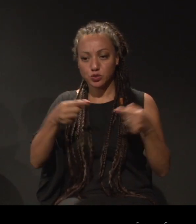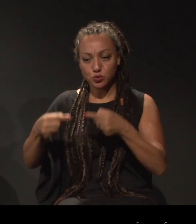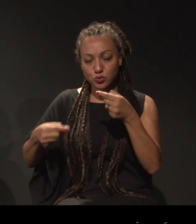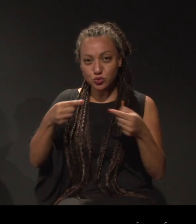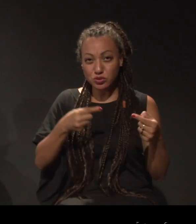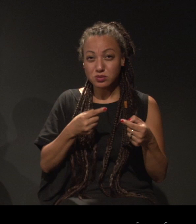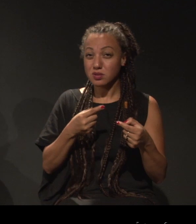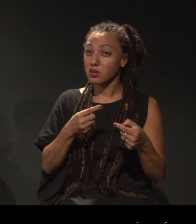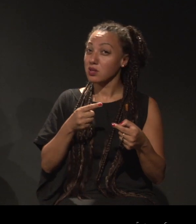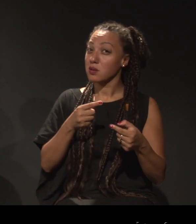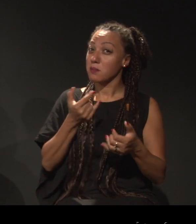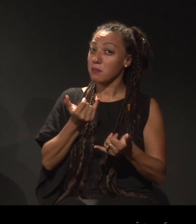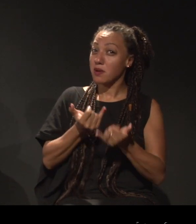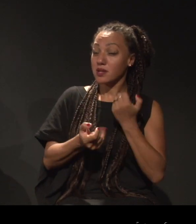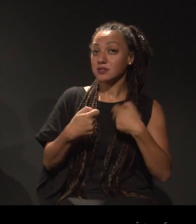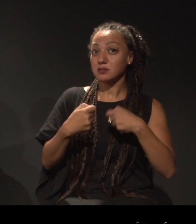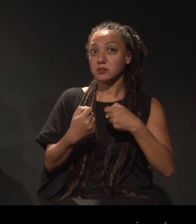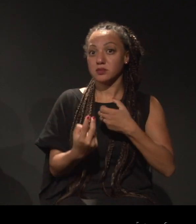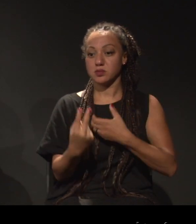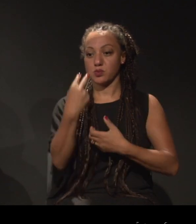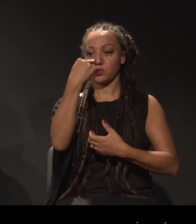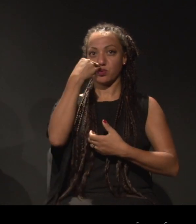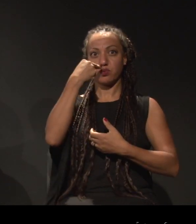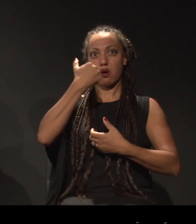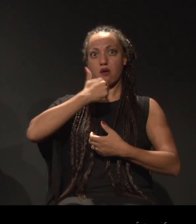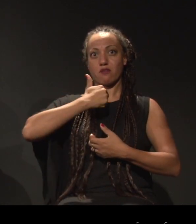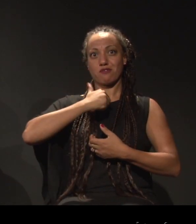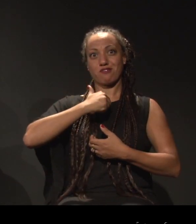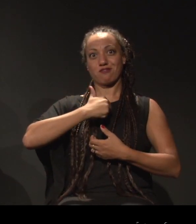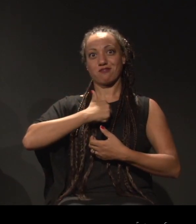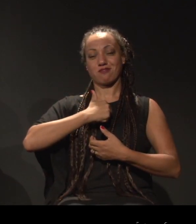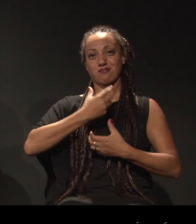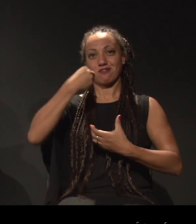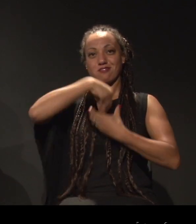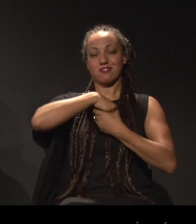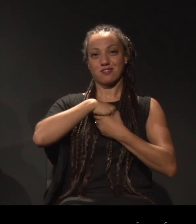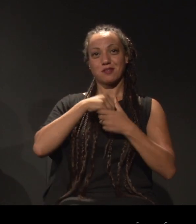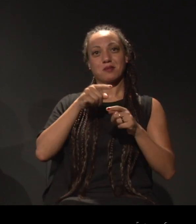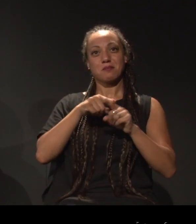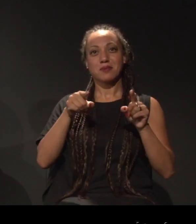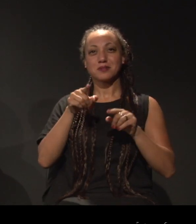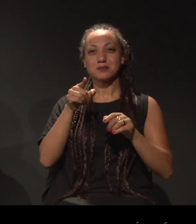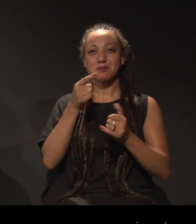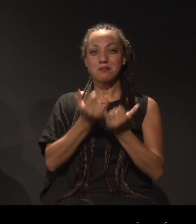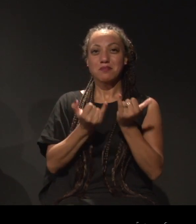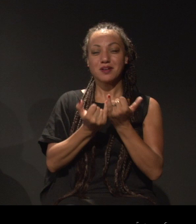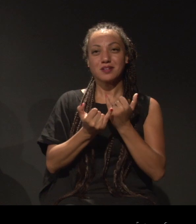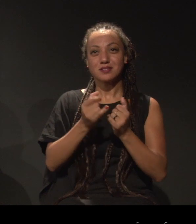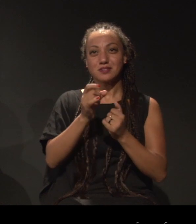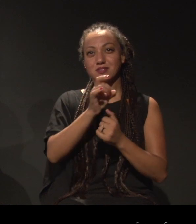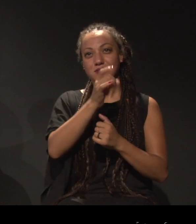parece que a gente tem que se rever o tempo todo, só que os outros parecem que nunca se revêm. Então,